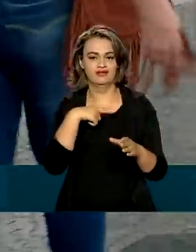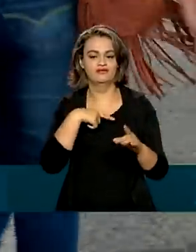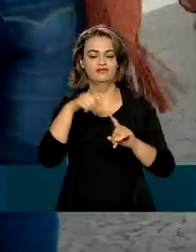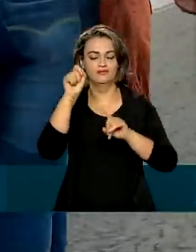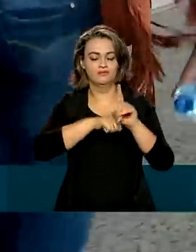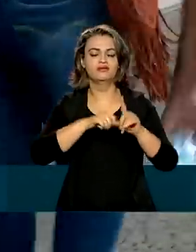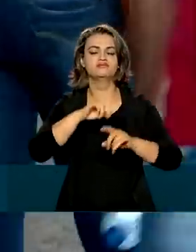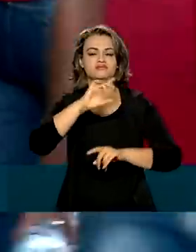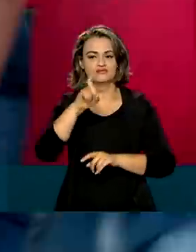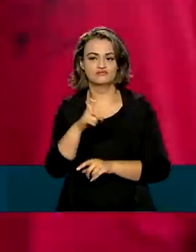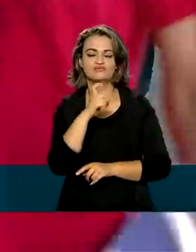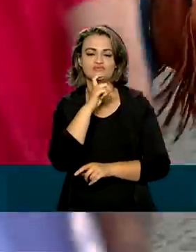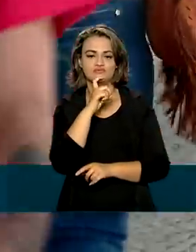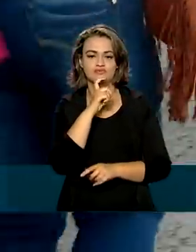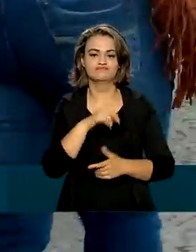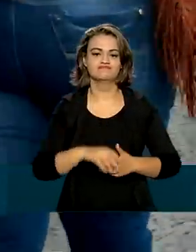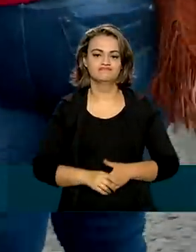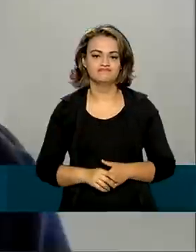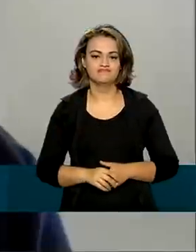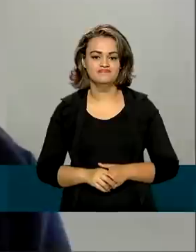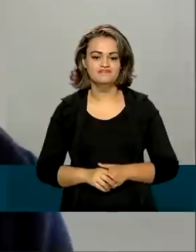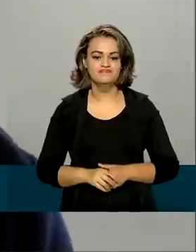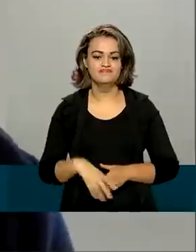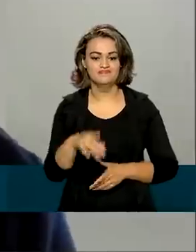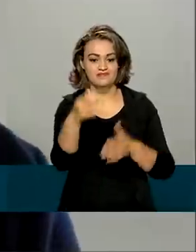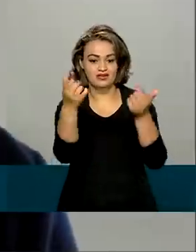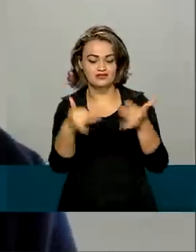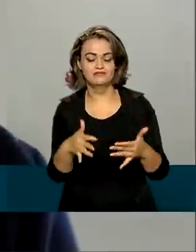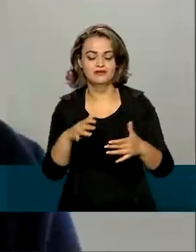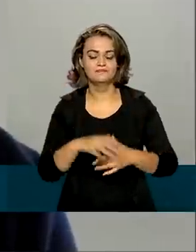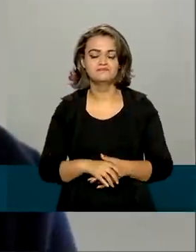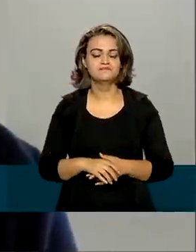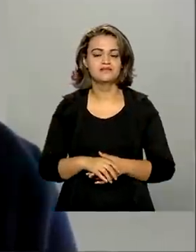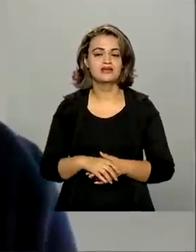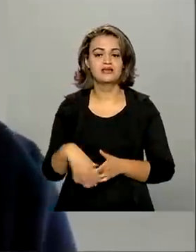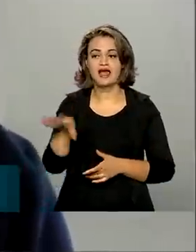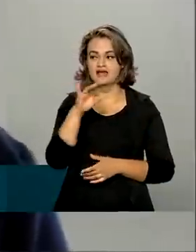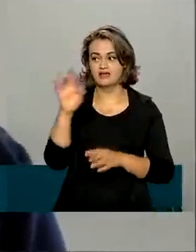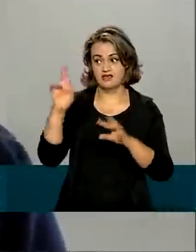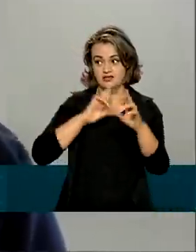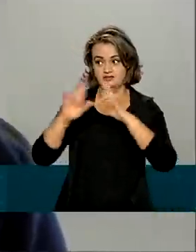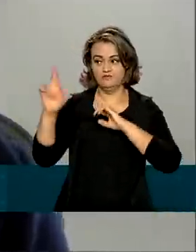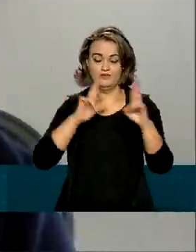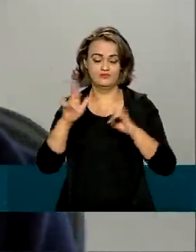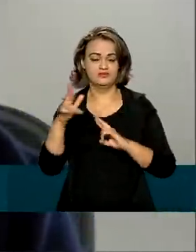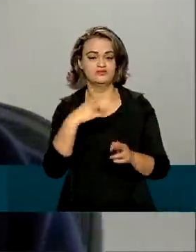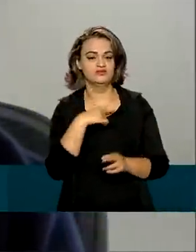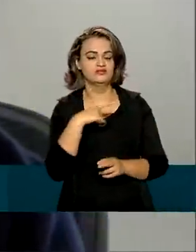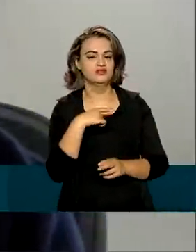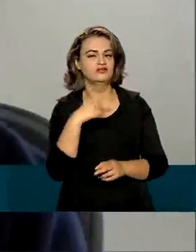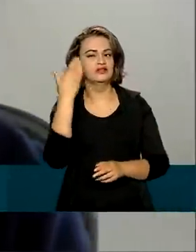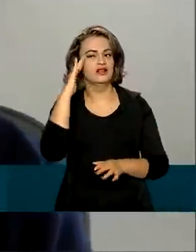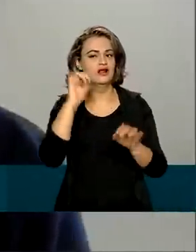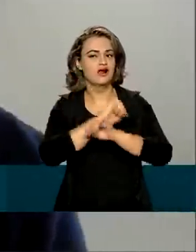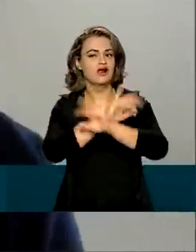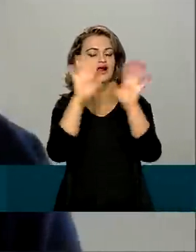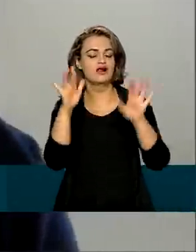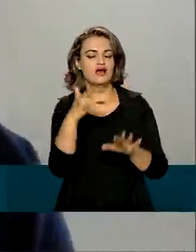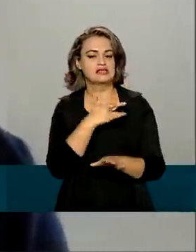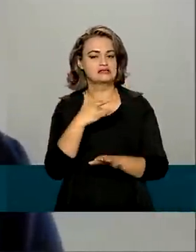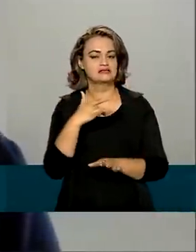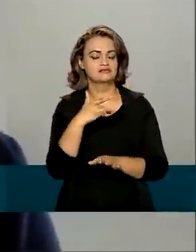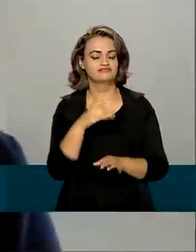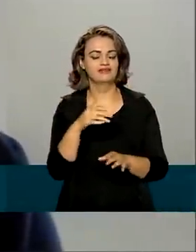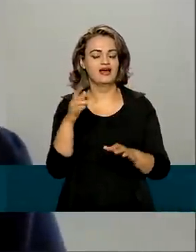Comércio de Bens, Serviços e Turismo. Isso nos permitirá ter um retrato mais abrangente da saúde